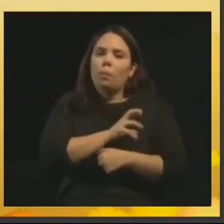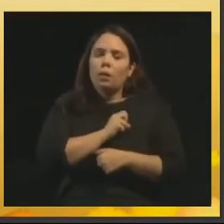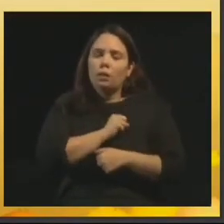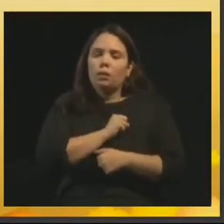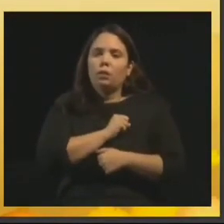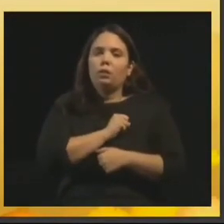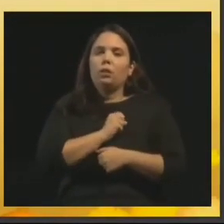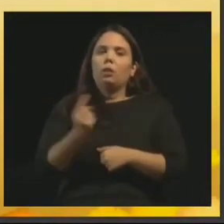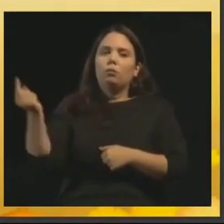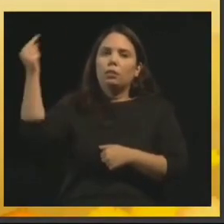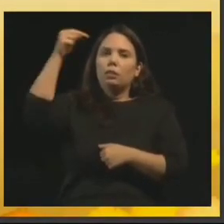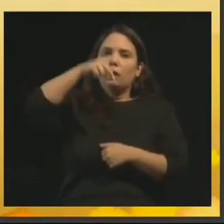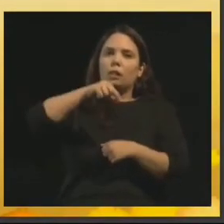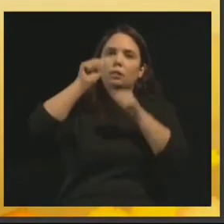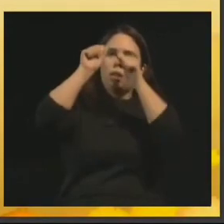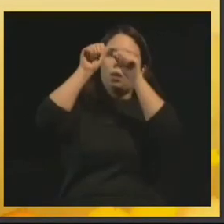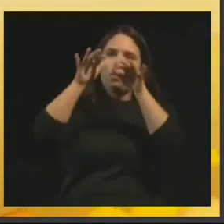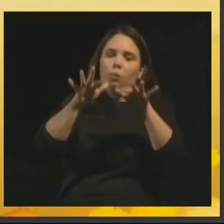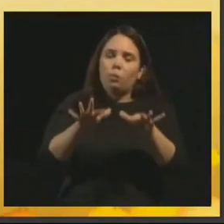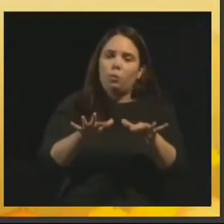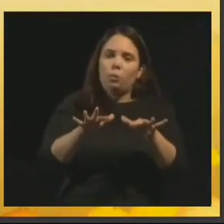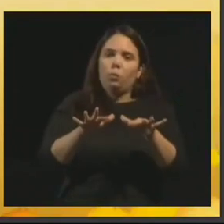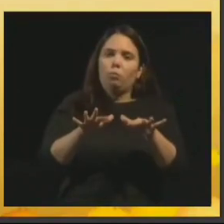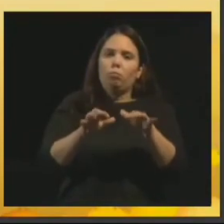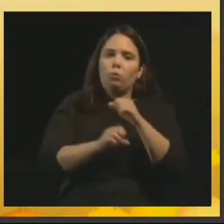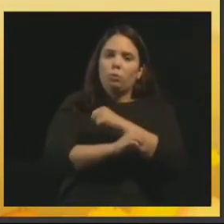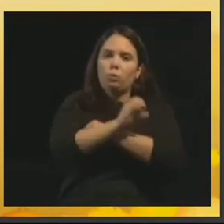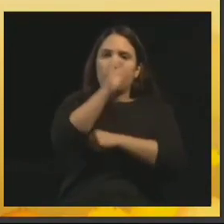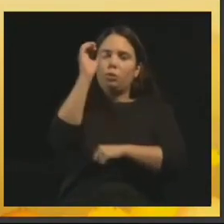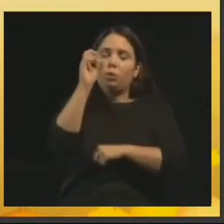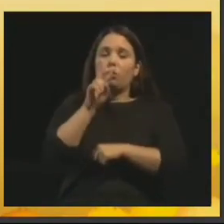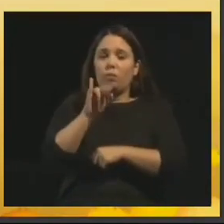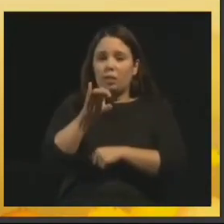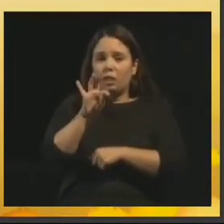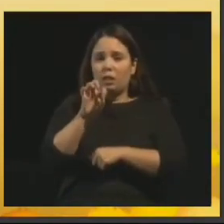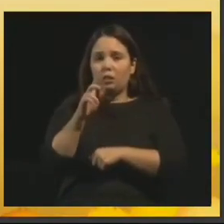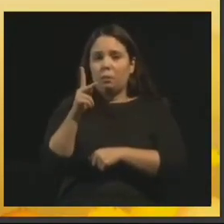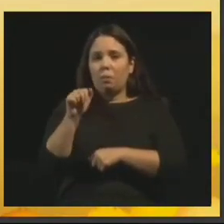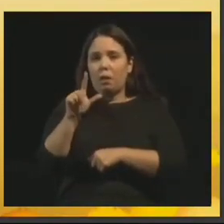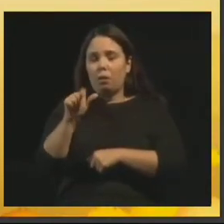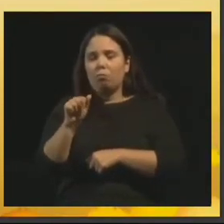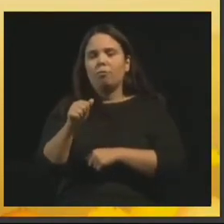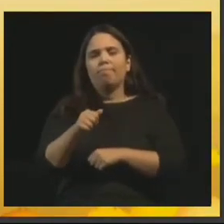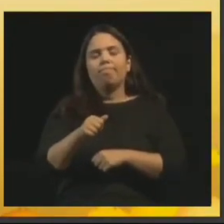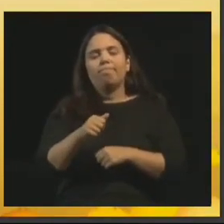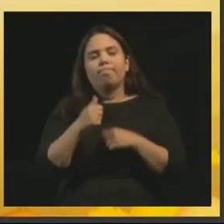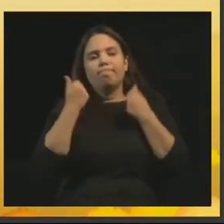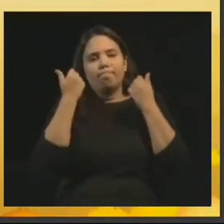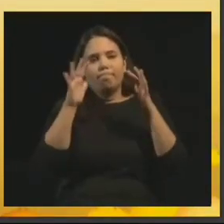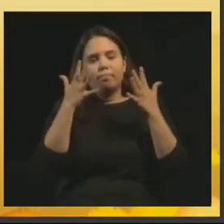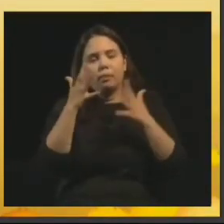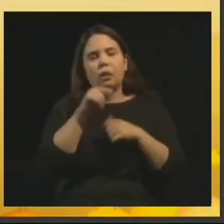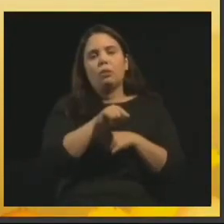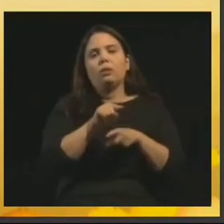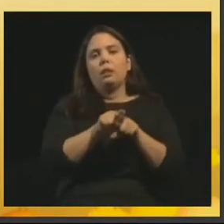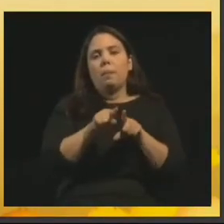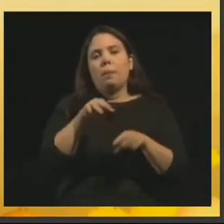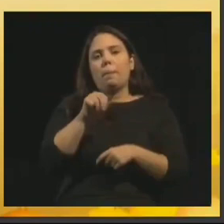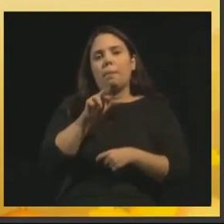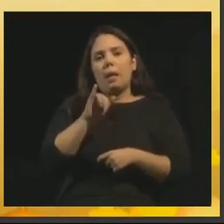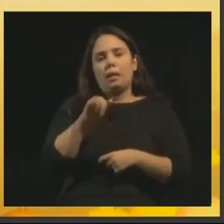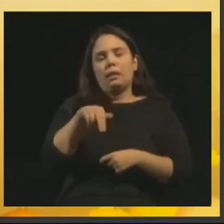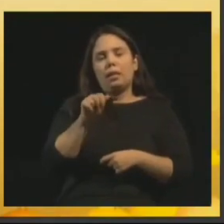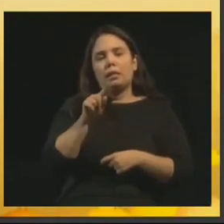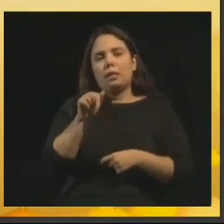trazia as luz da aurora. Vicente de Paulo aparece e saúda o missionário. Maria de Nazaré